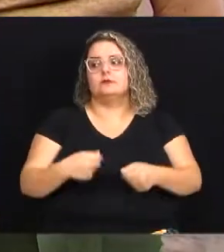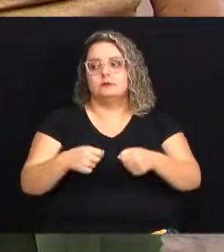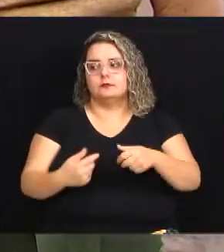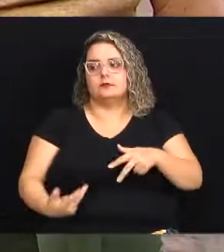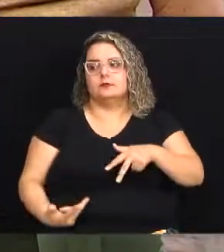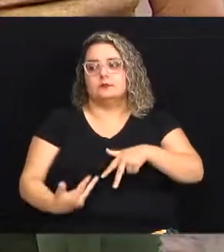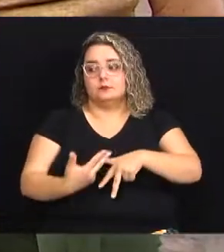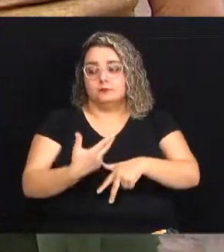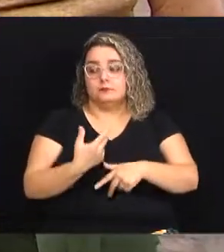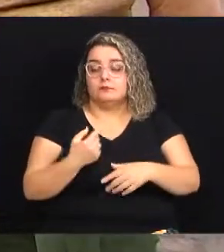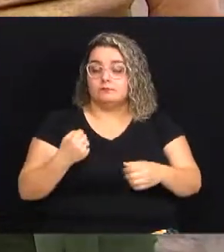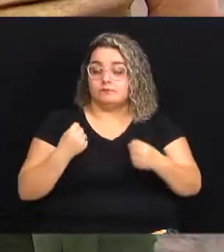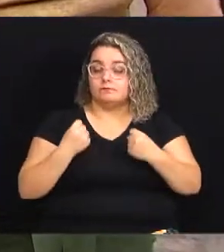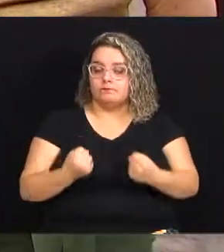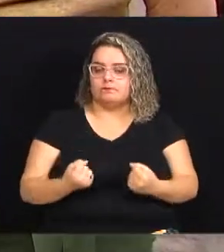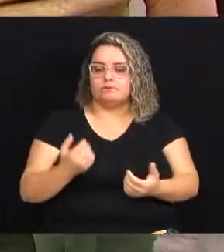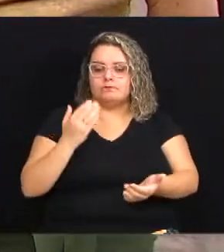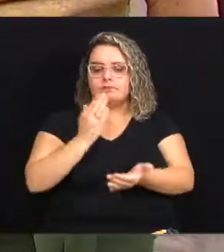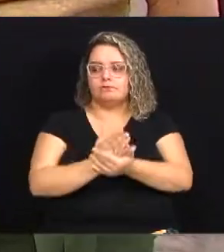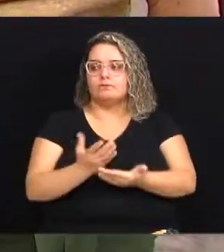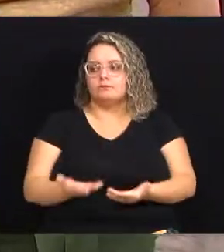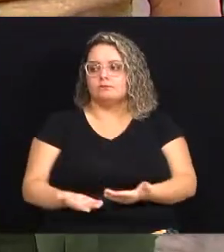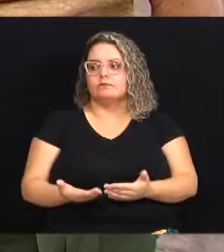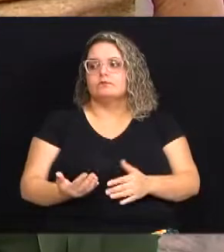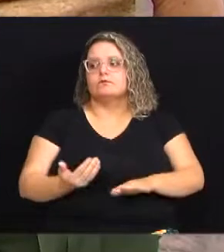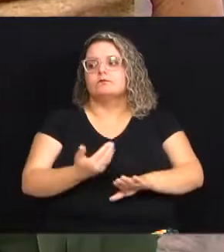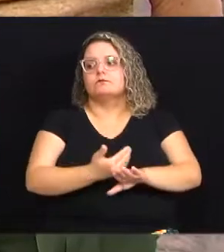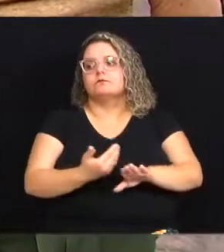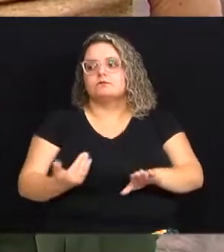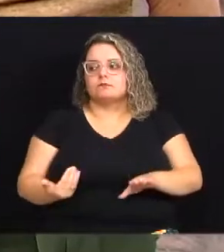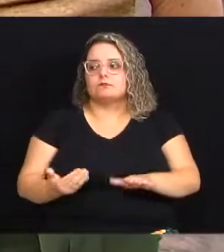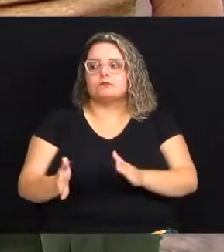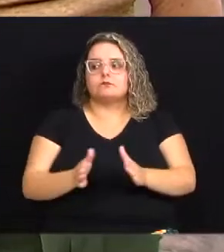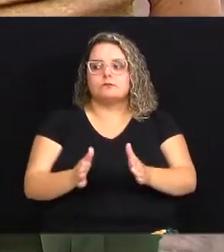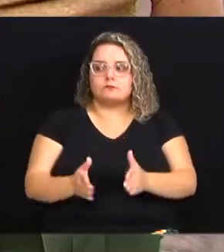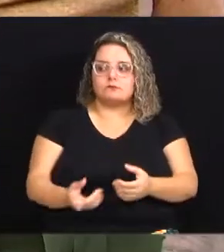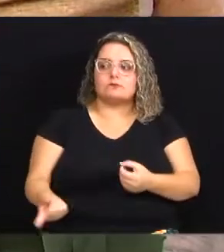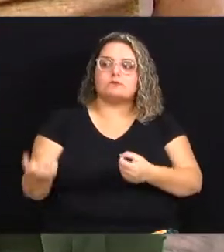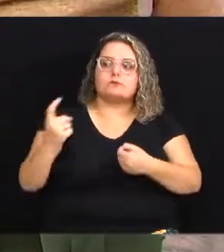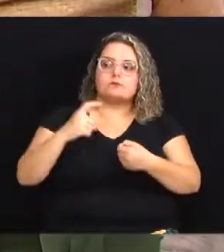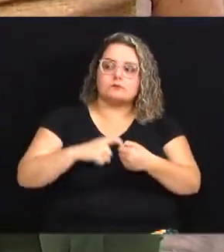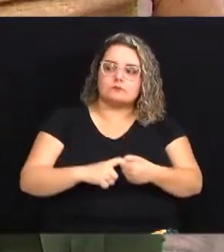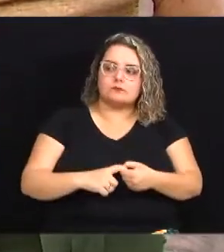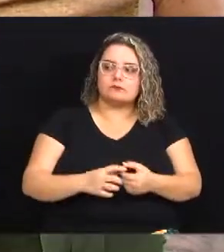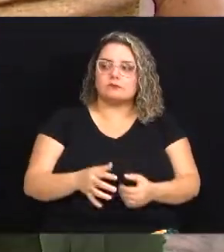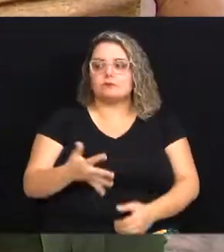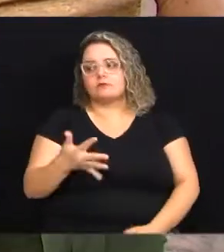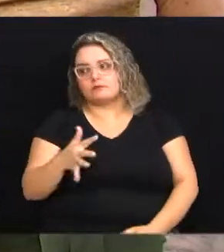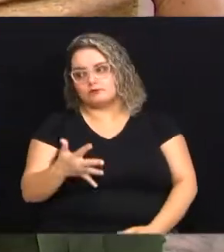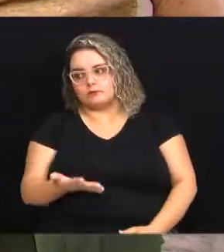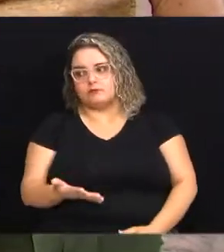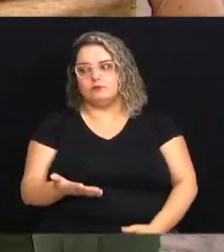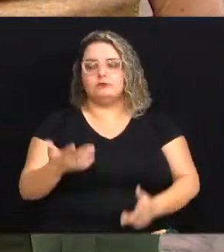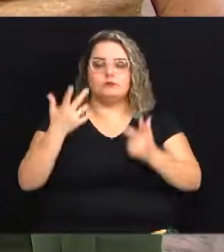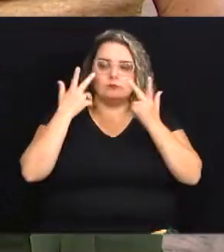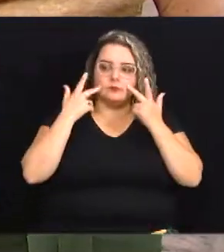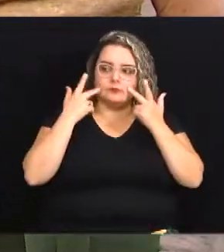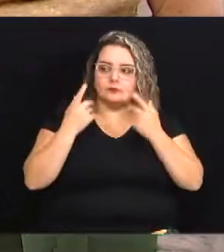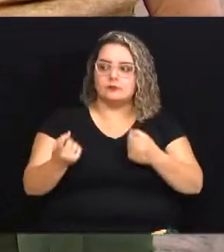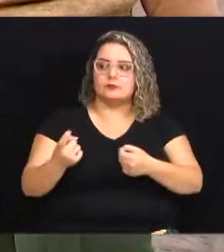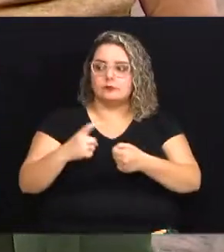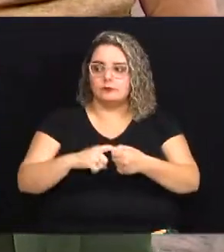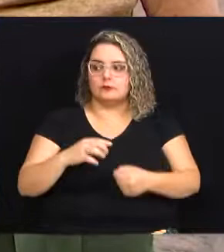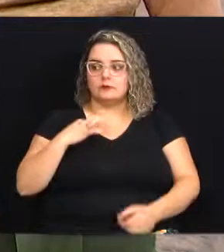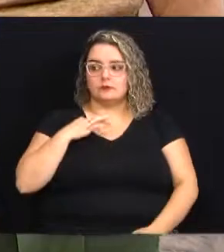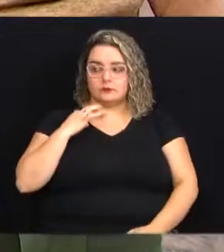fazer uma cirurgia muito grande aí eu parei fiquei de licença um pouco uns tempos aí quando eu voltei mais ou menos ao normal eu